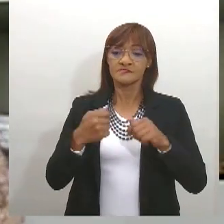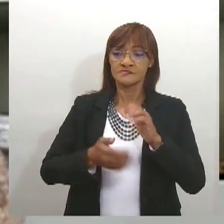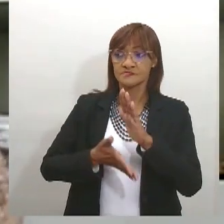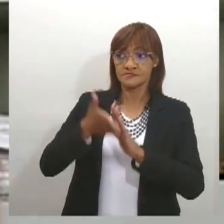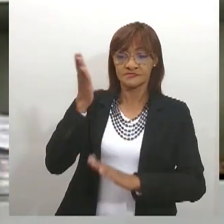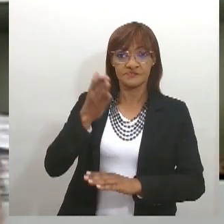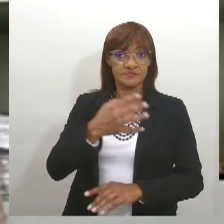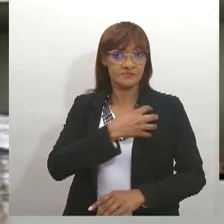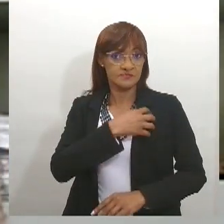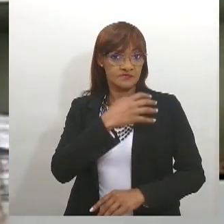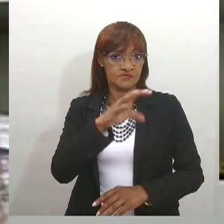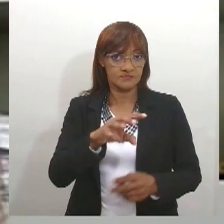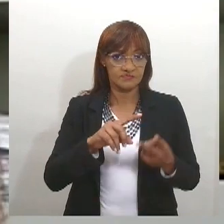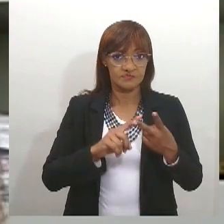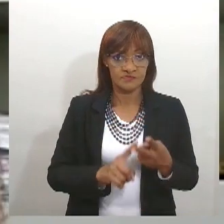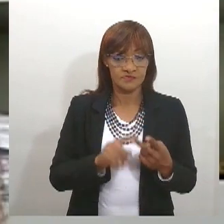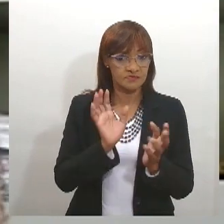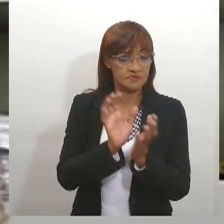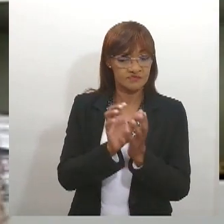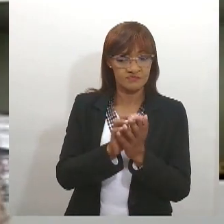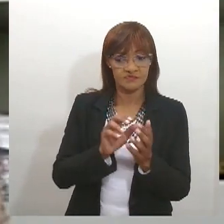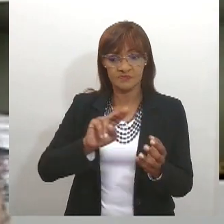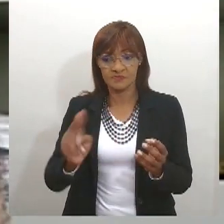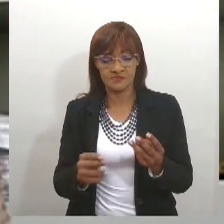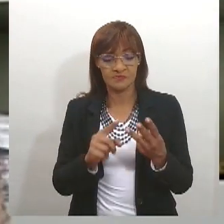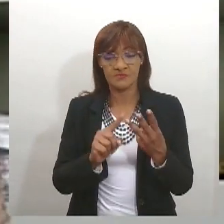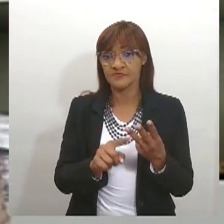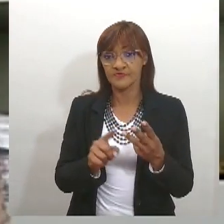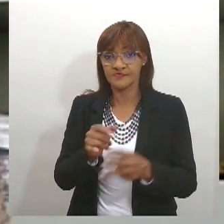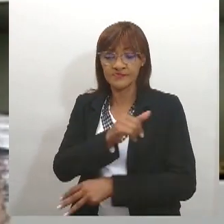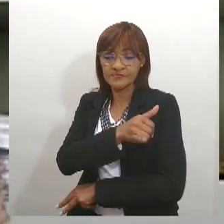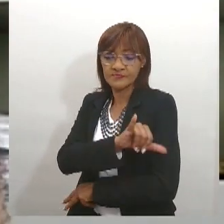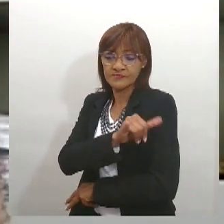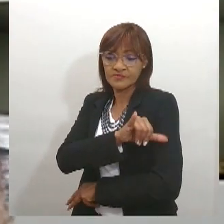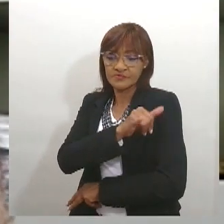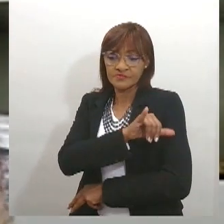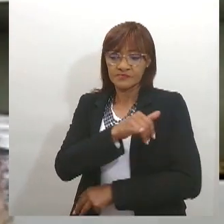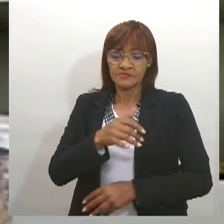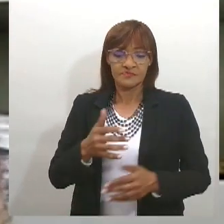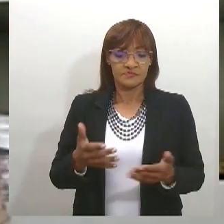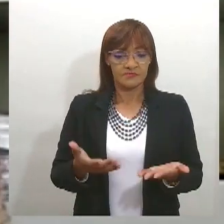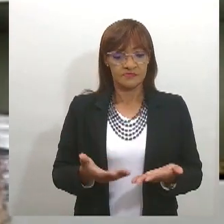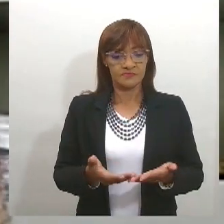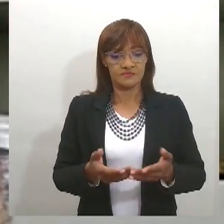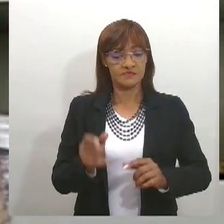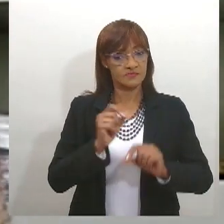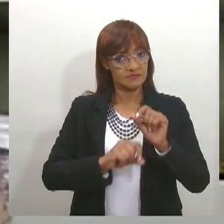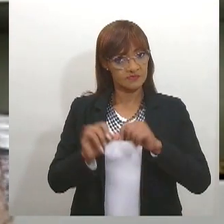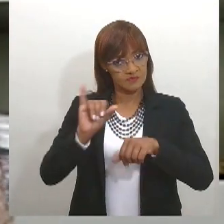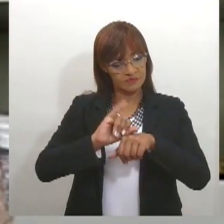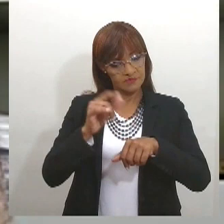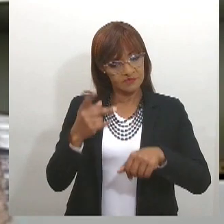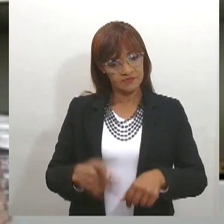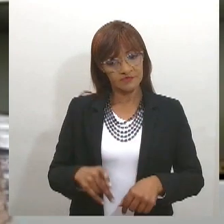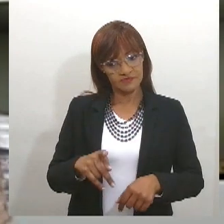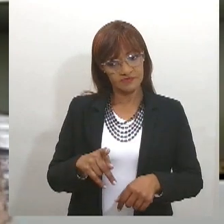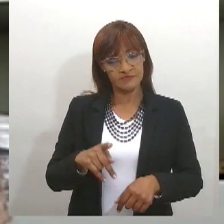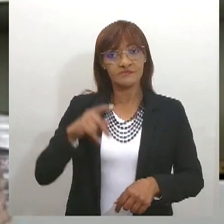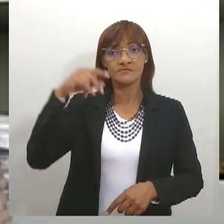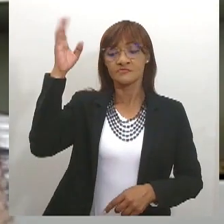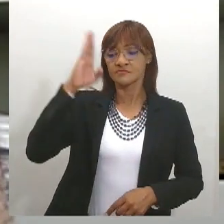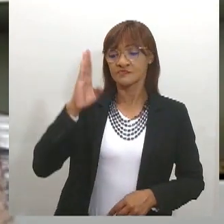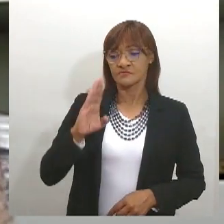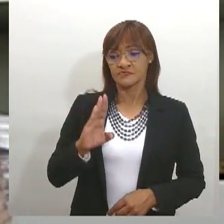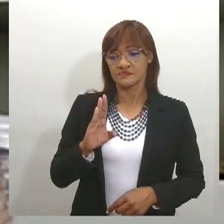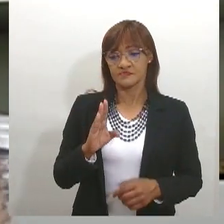ou Rio de Janeiro, que era o centro cultural da capital brasileira antes da criação do